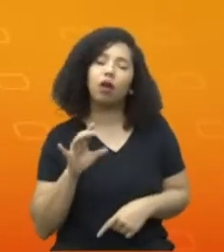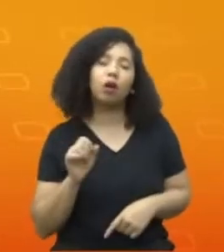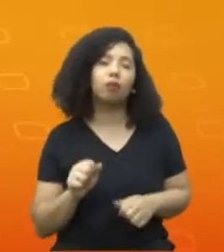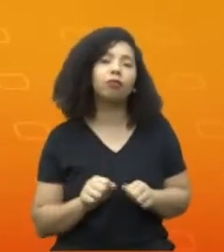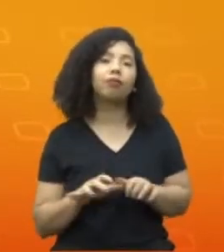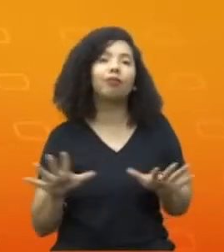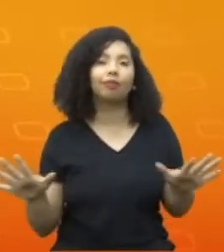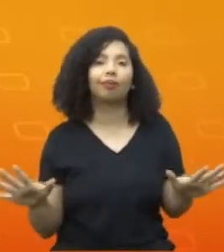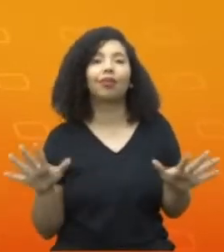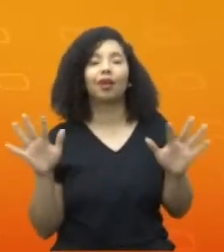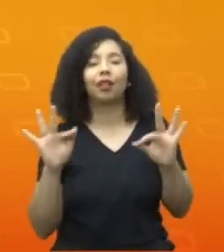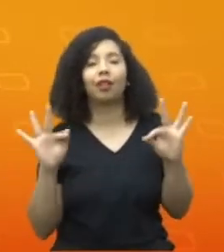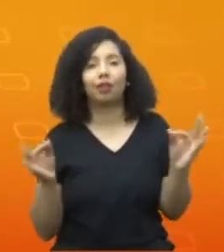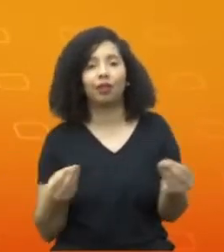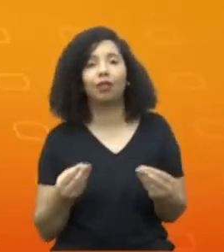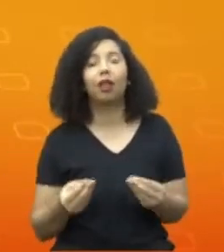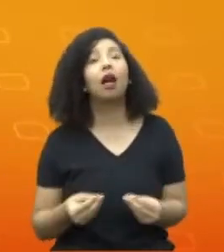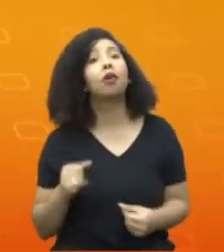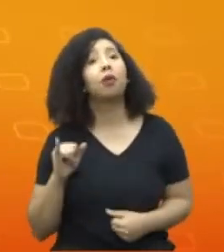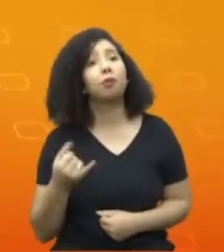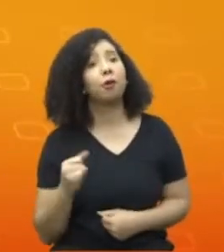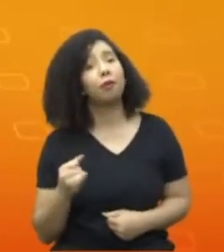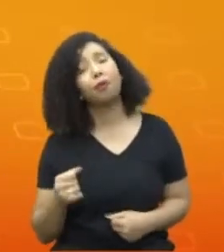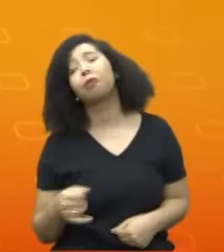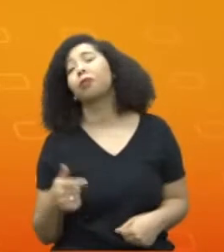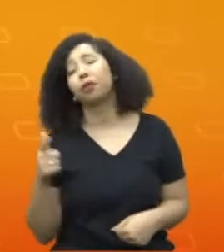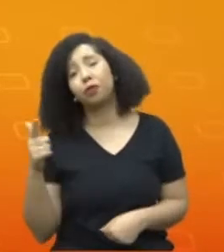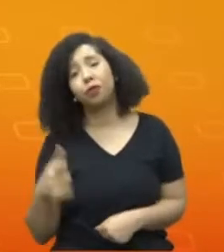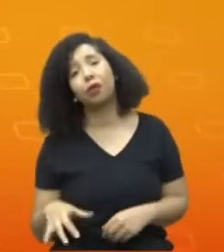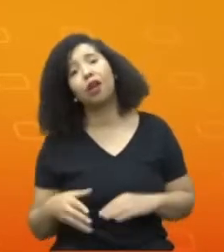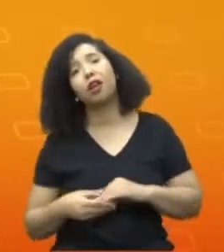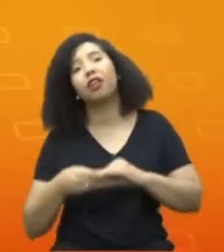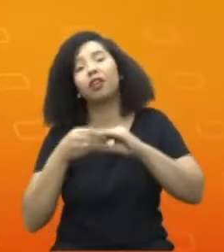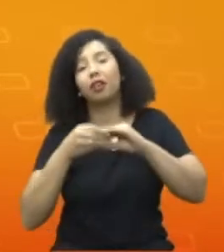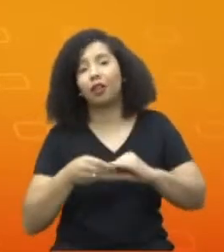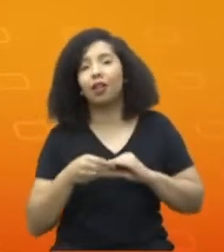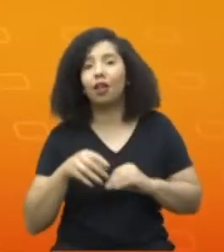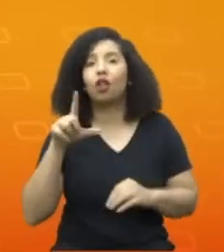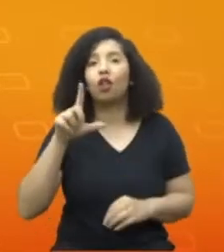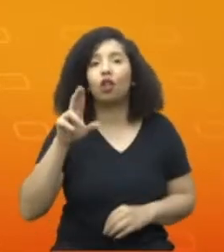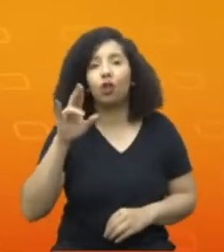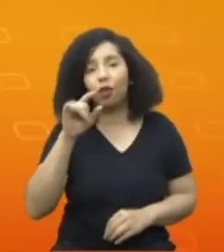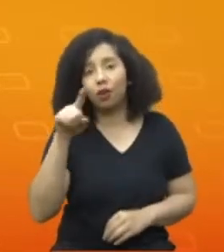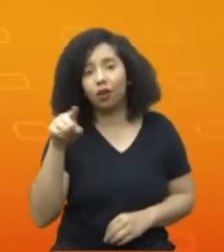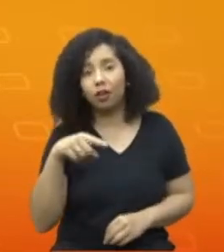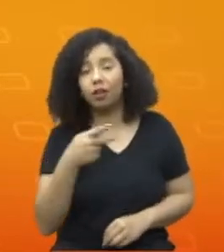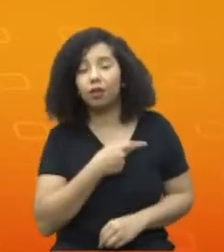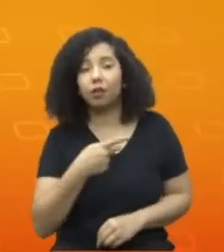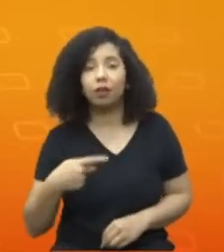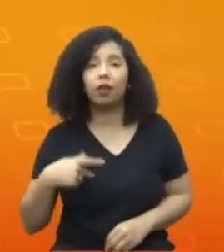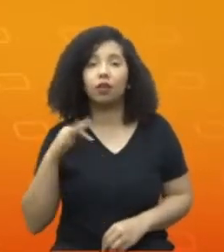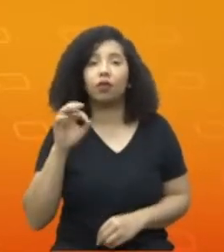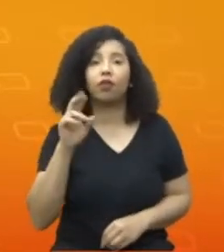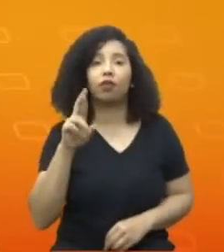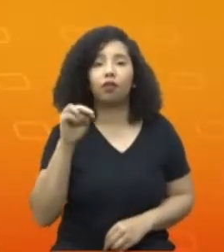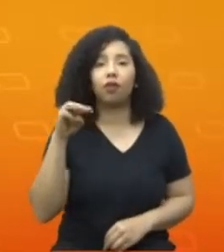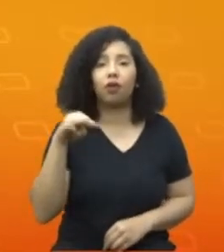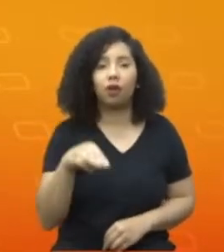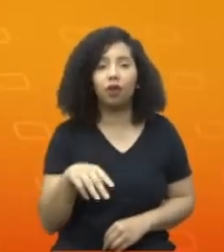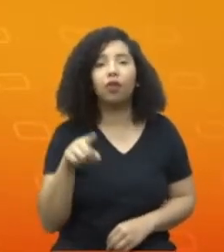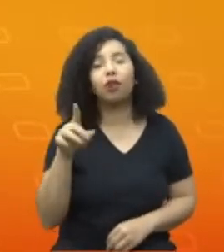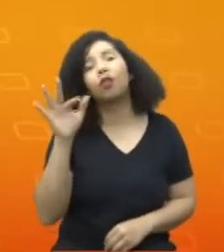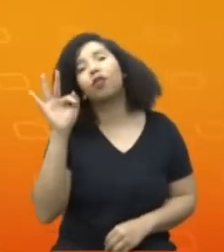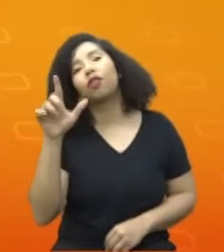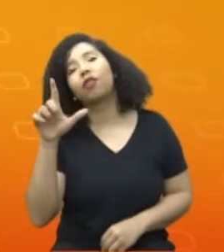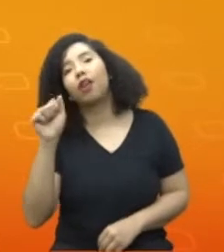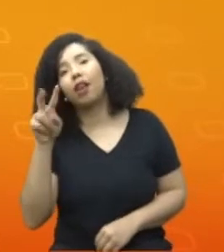Aproveito aqui para cumprimentar mais uma vez o Luiz Cláudio, presidente do Fórum, ao Flávio, companheiro, amigo,